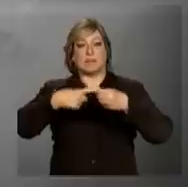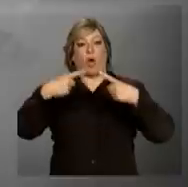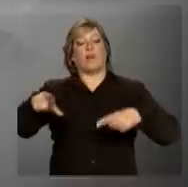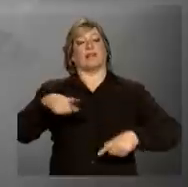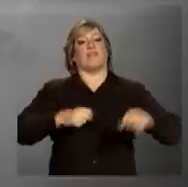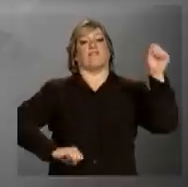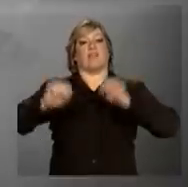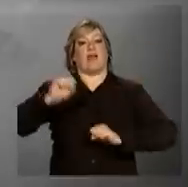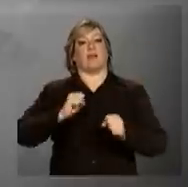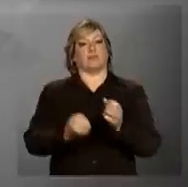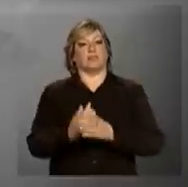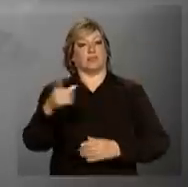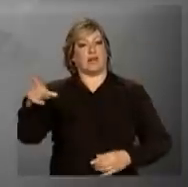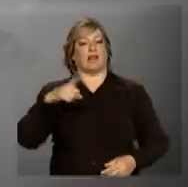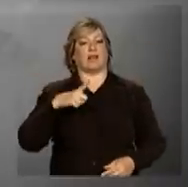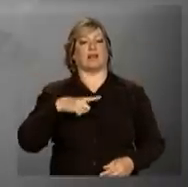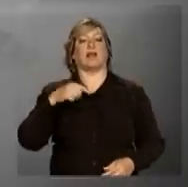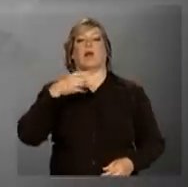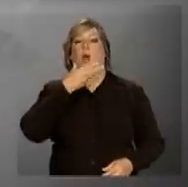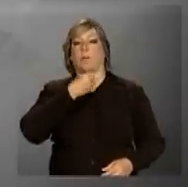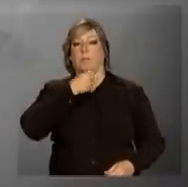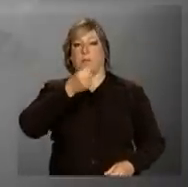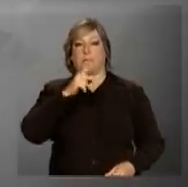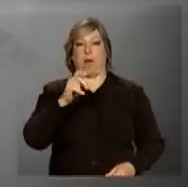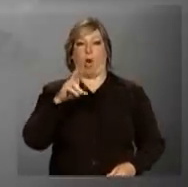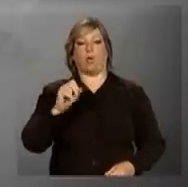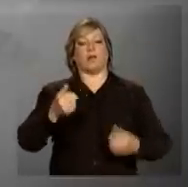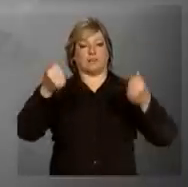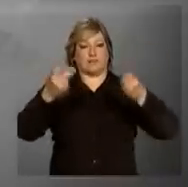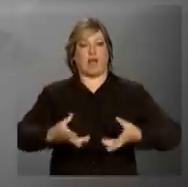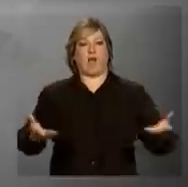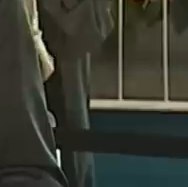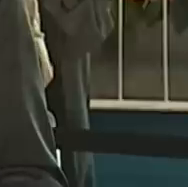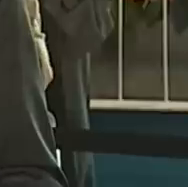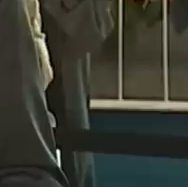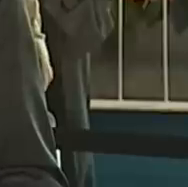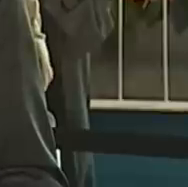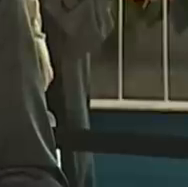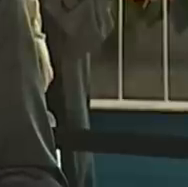O repórter Paulo La Sálvia tem as informações. Bom dia, Paulo.